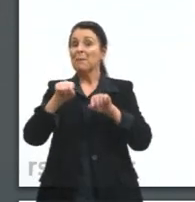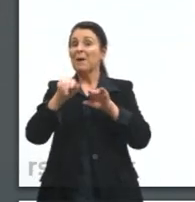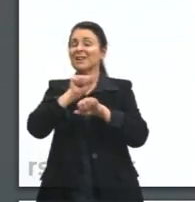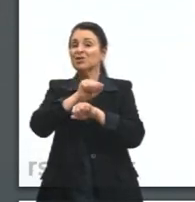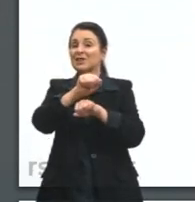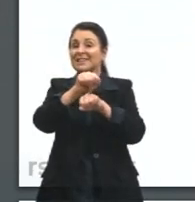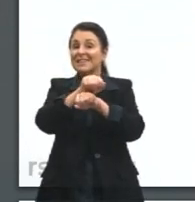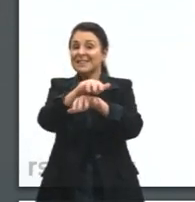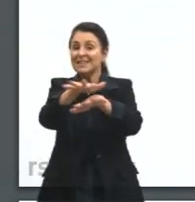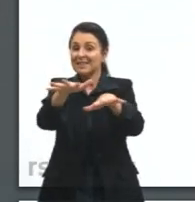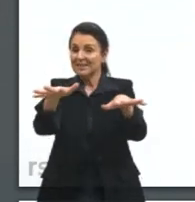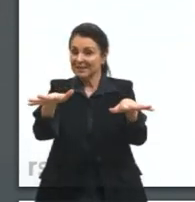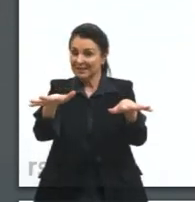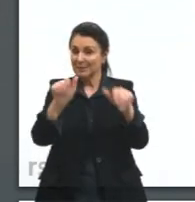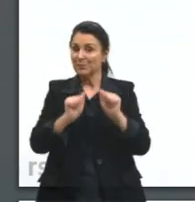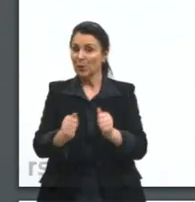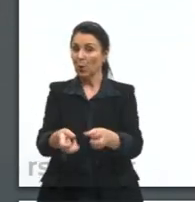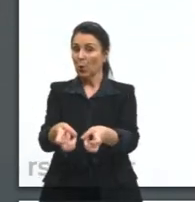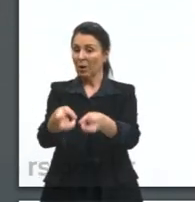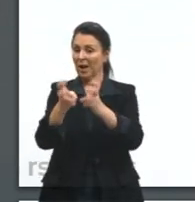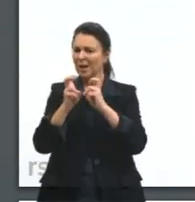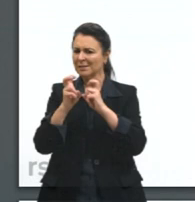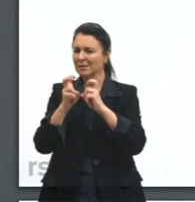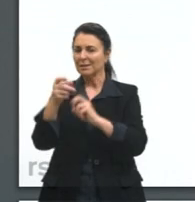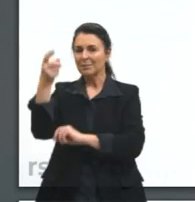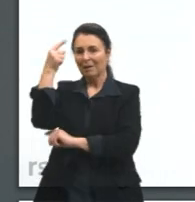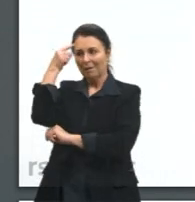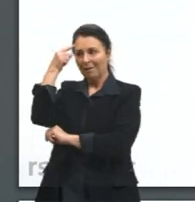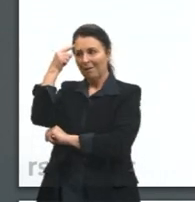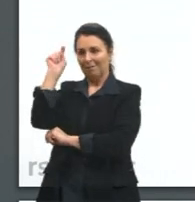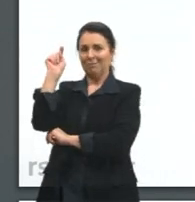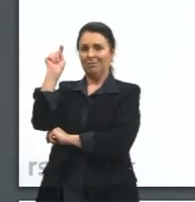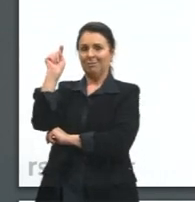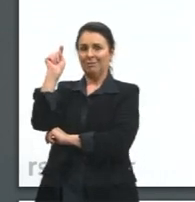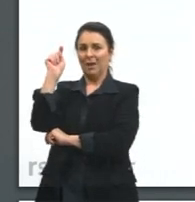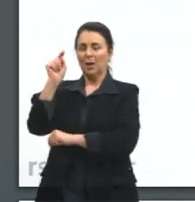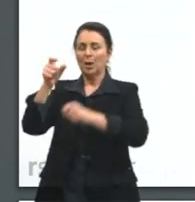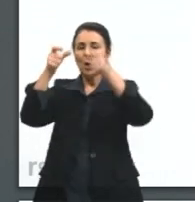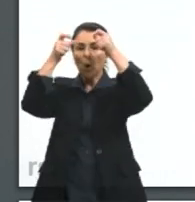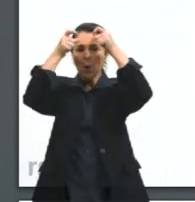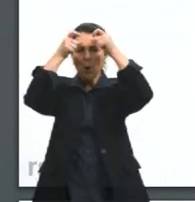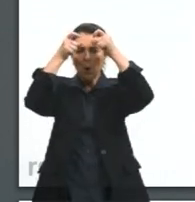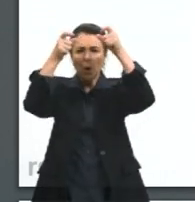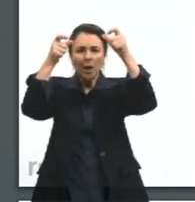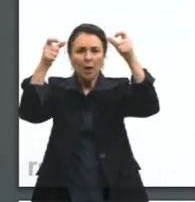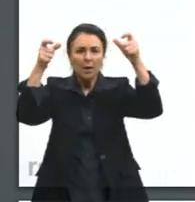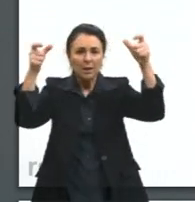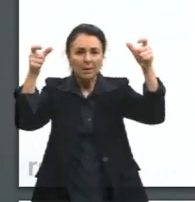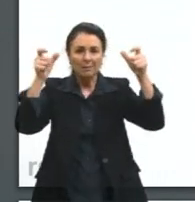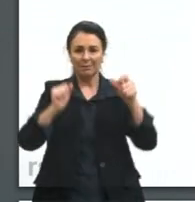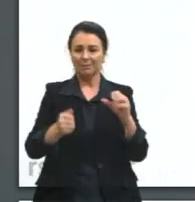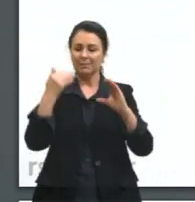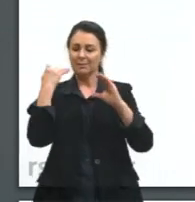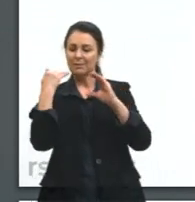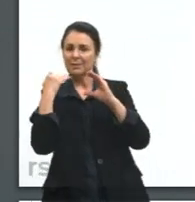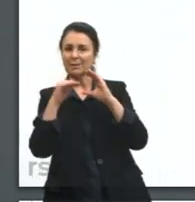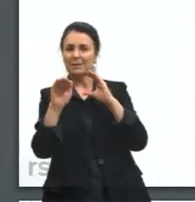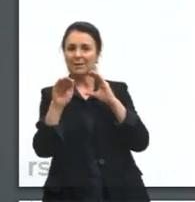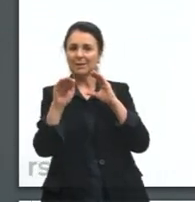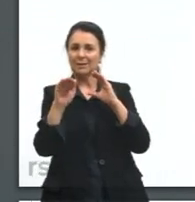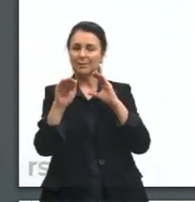ou de receber ideias, conhecimento, mensagens,